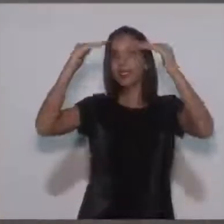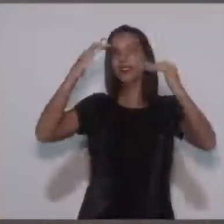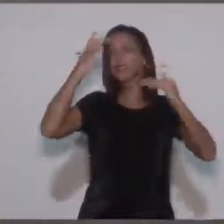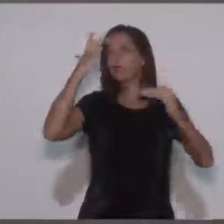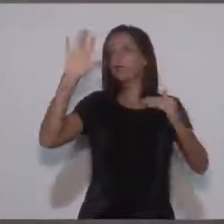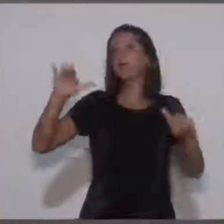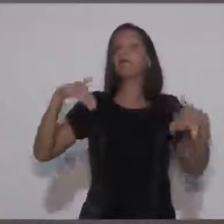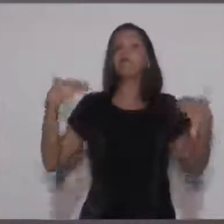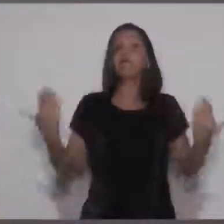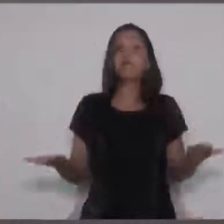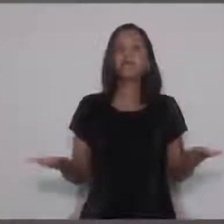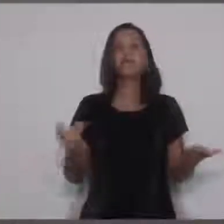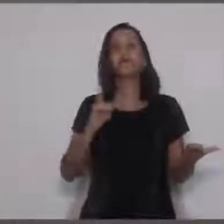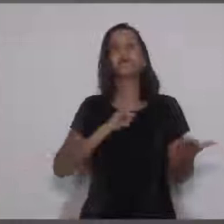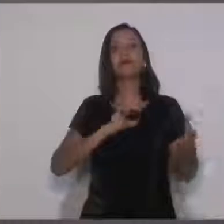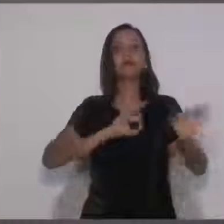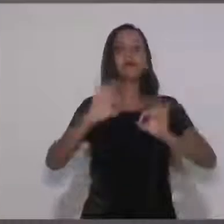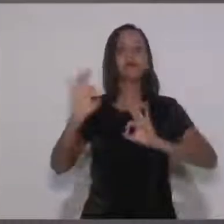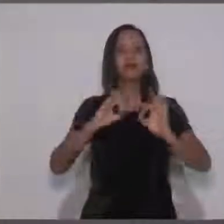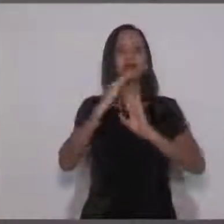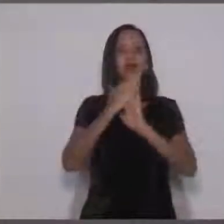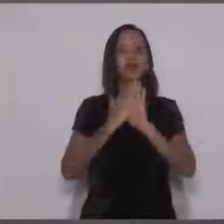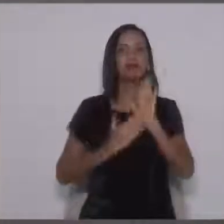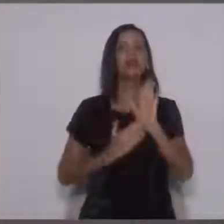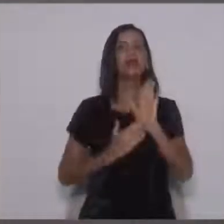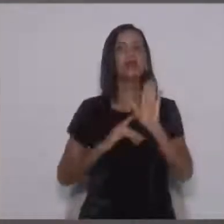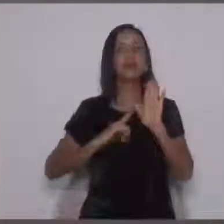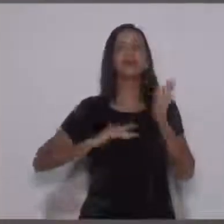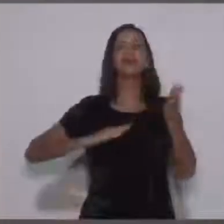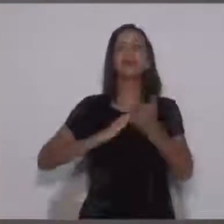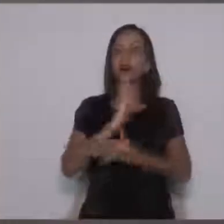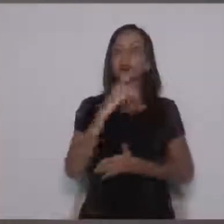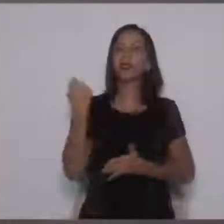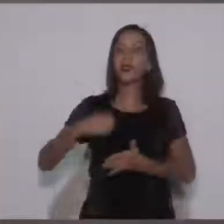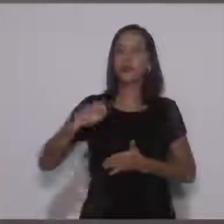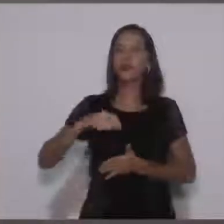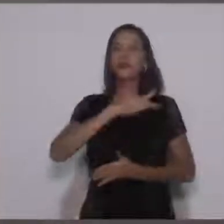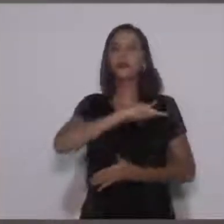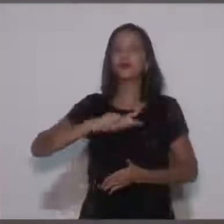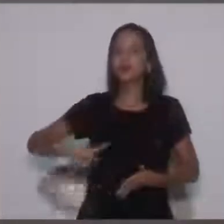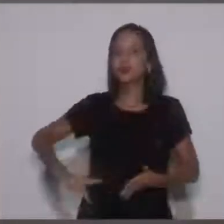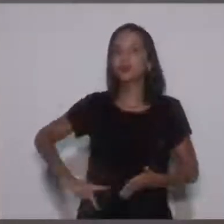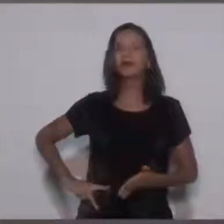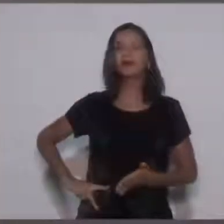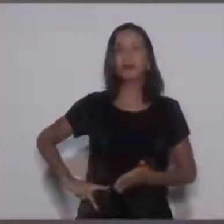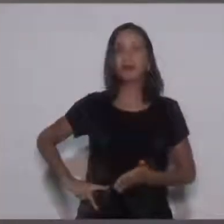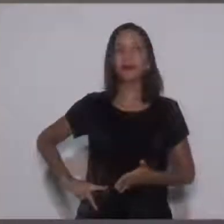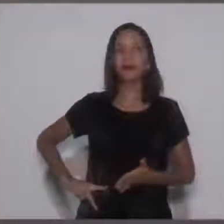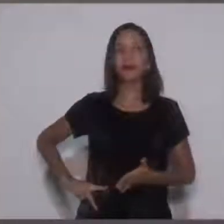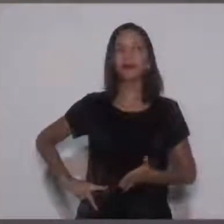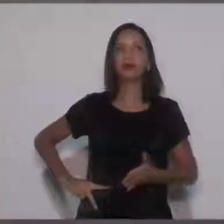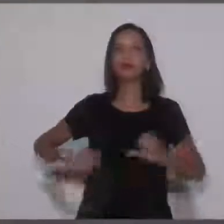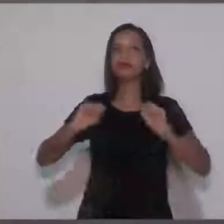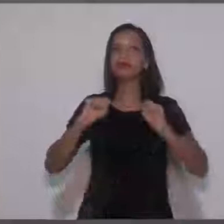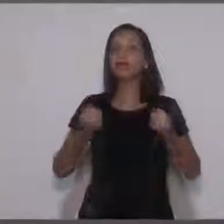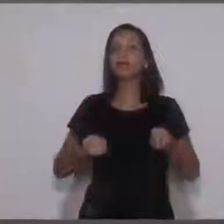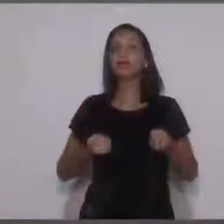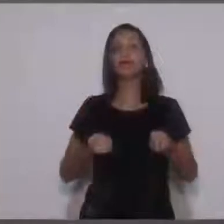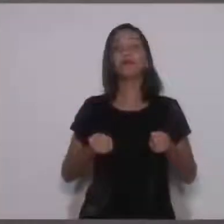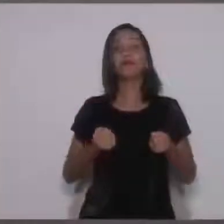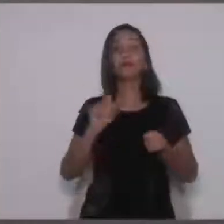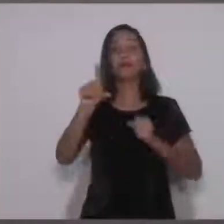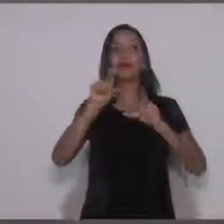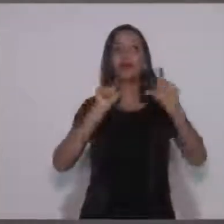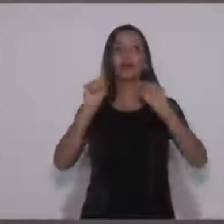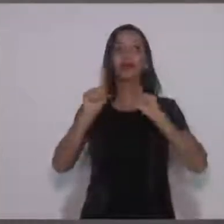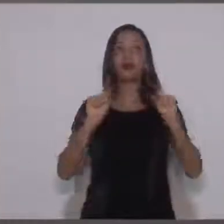qual dos requisitos dos projetos aprovados, que o presidente vai definir como parâmetro aqui,